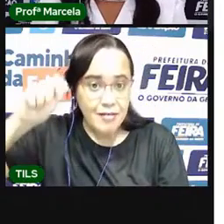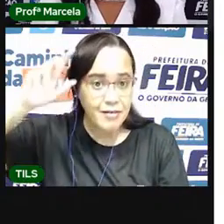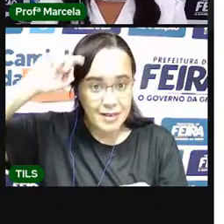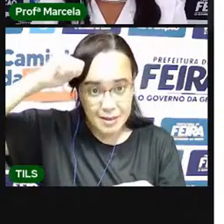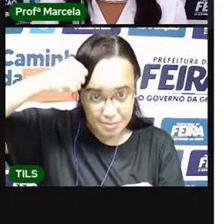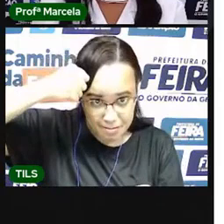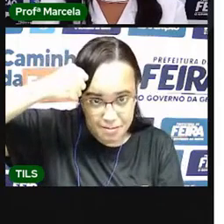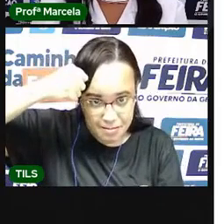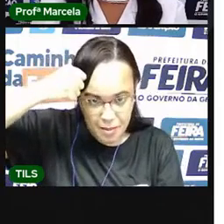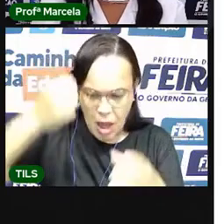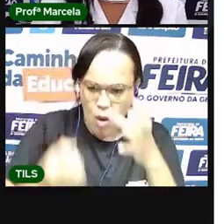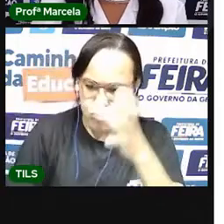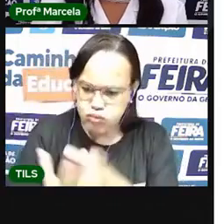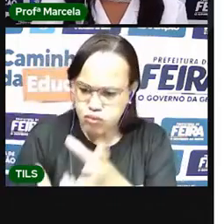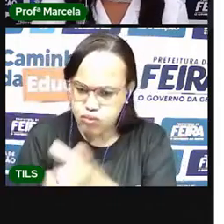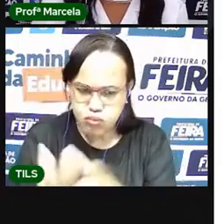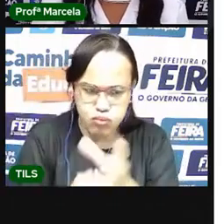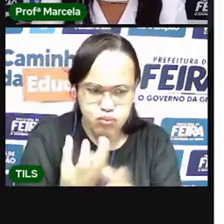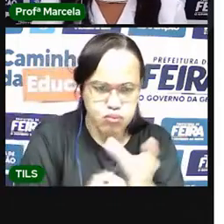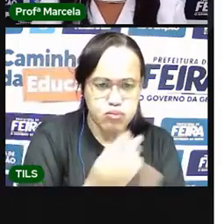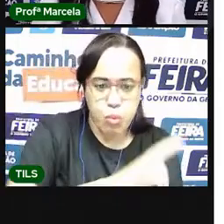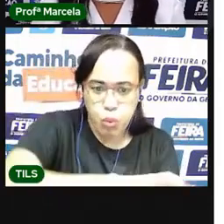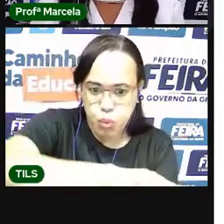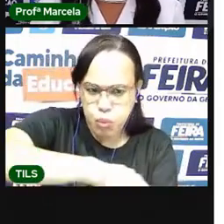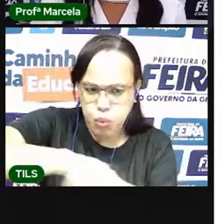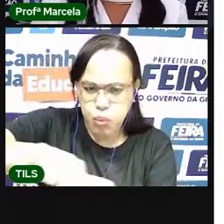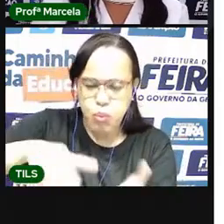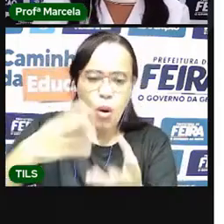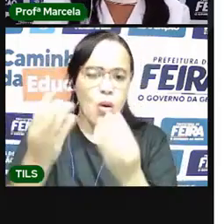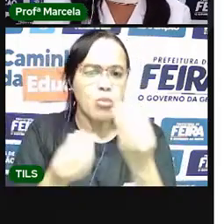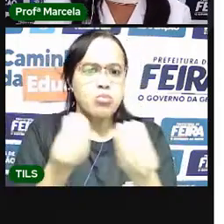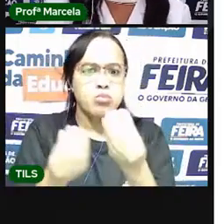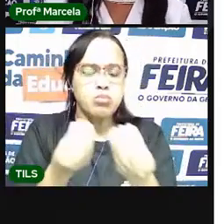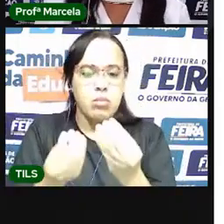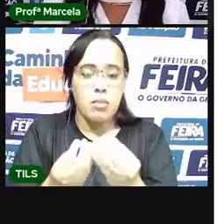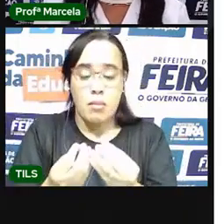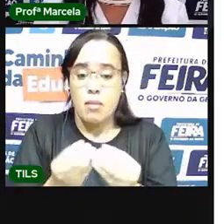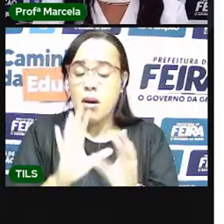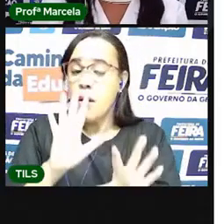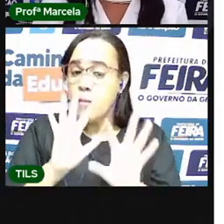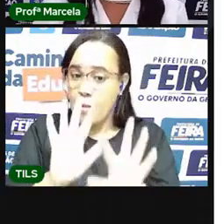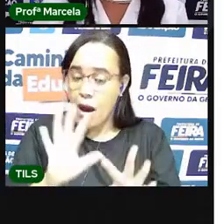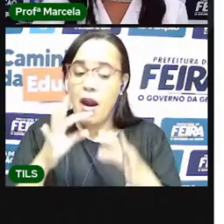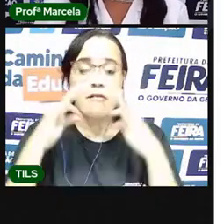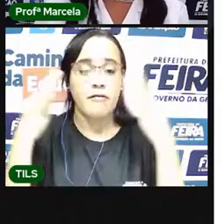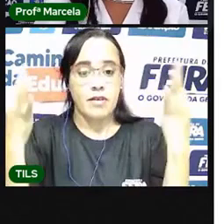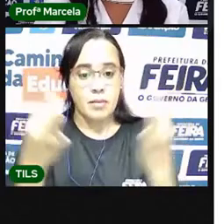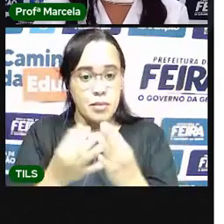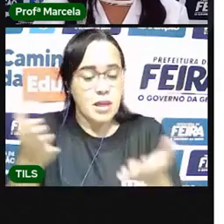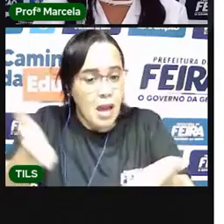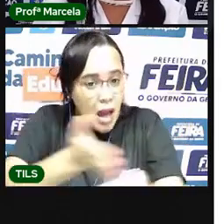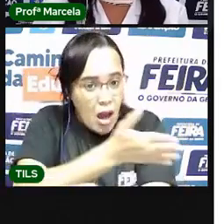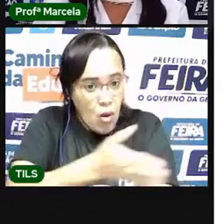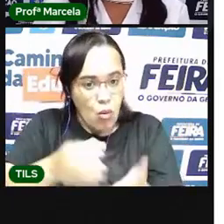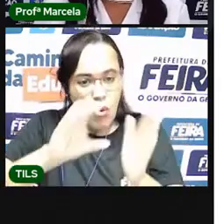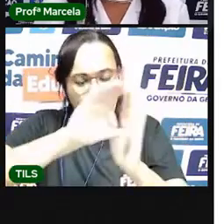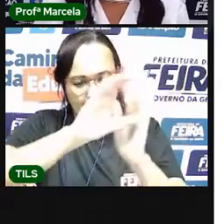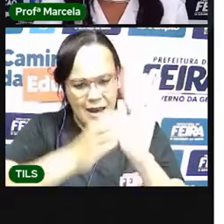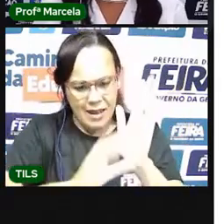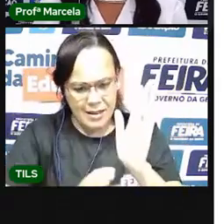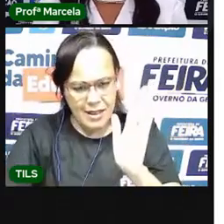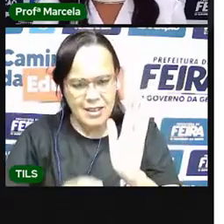Em algumas famílias, há mais características de um ou mais desses povos. Na sua família,